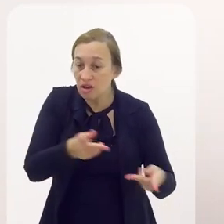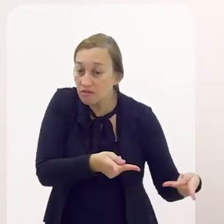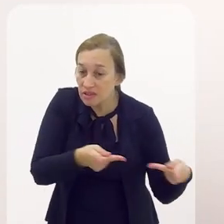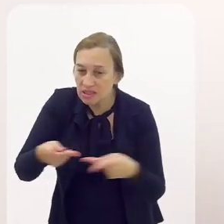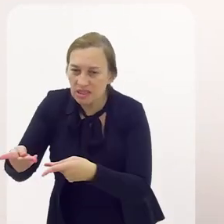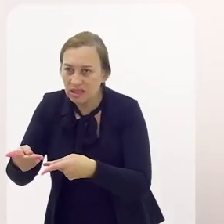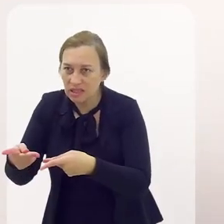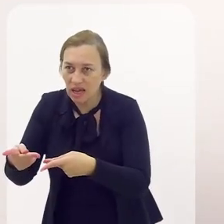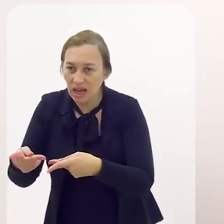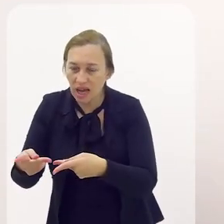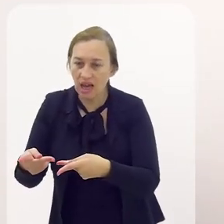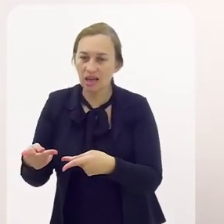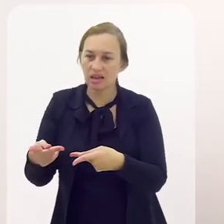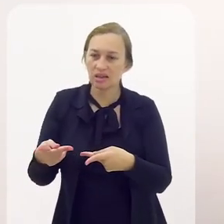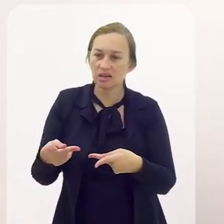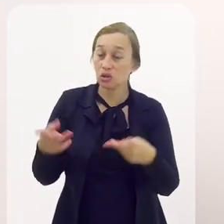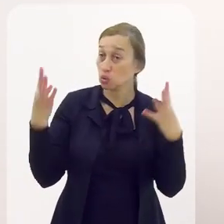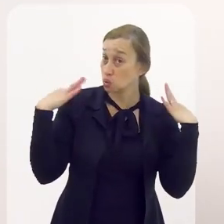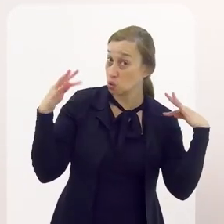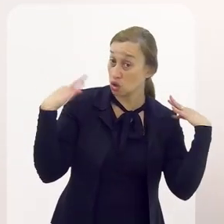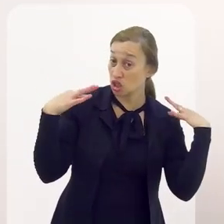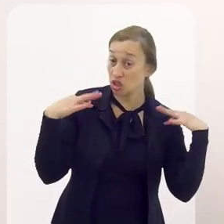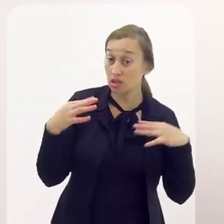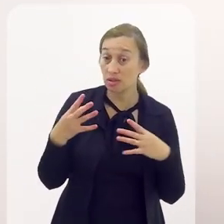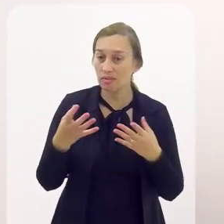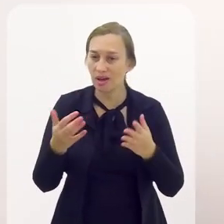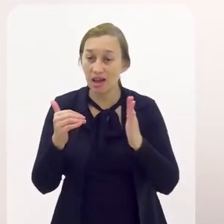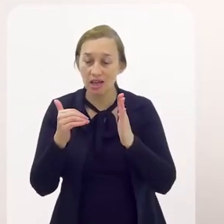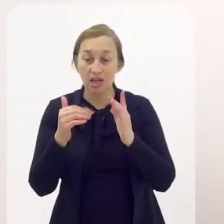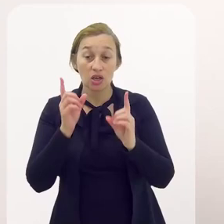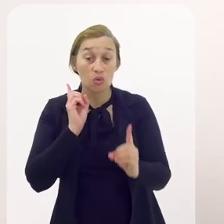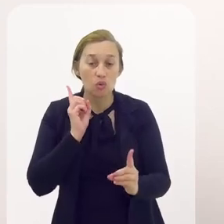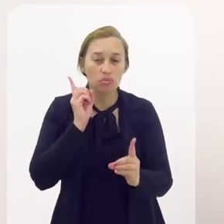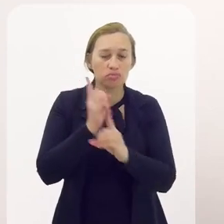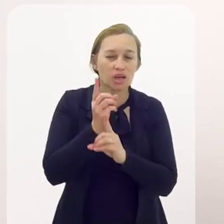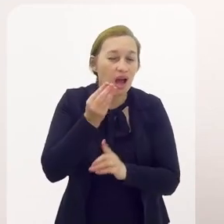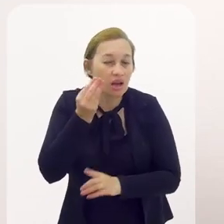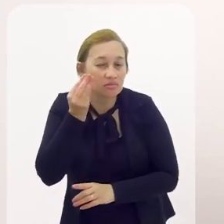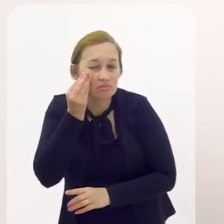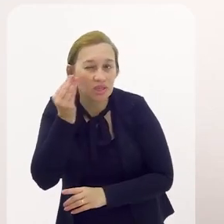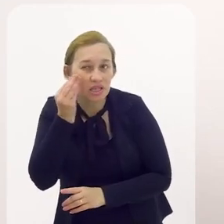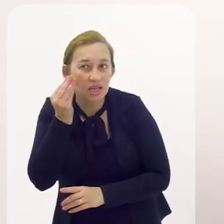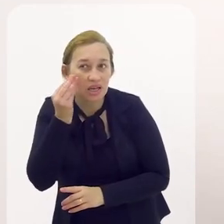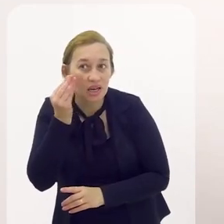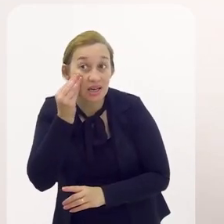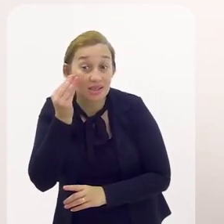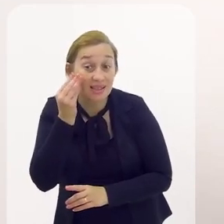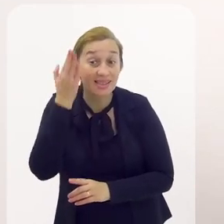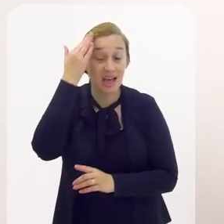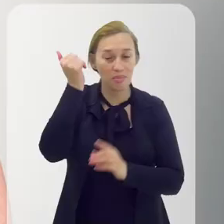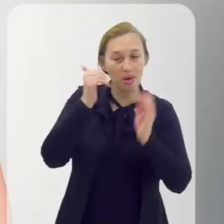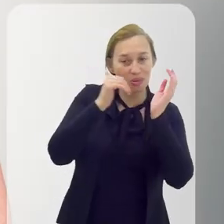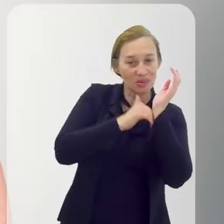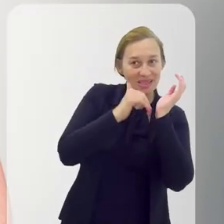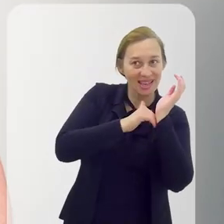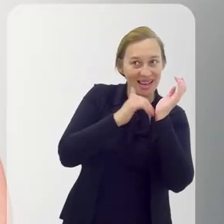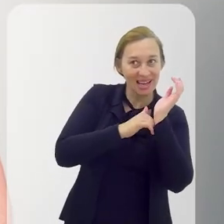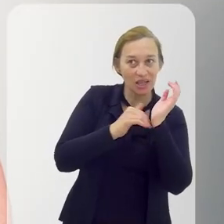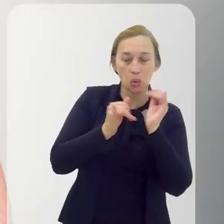visitar as tribos, fazer tour nas tribos, para tentar descobrir. Então, eu queria dar uma onça triste para vocês.